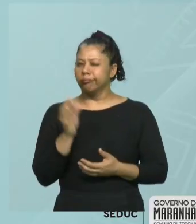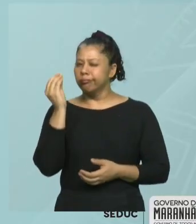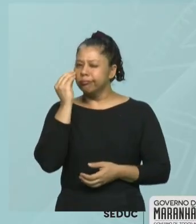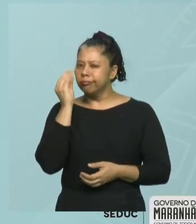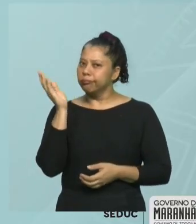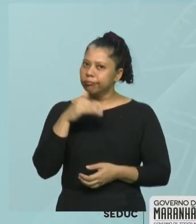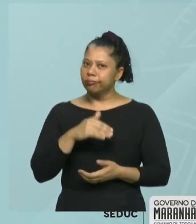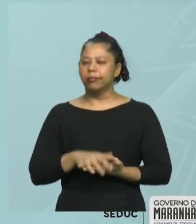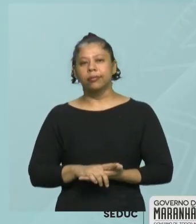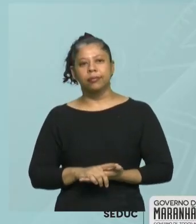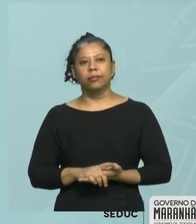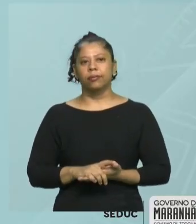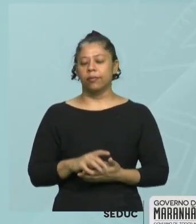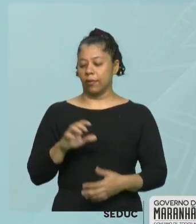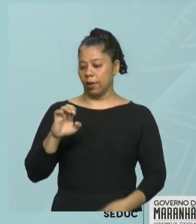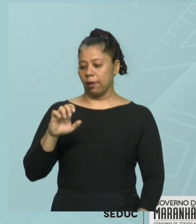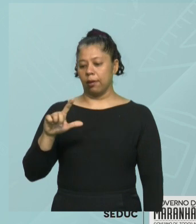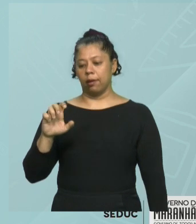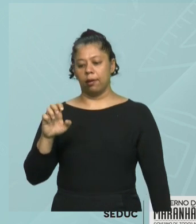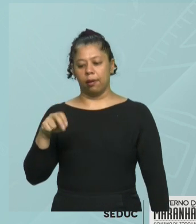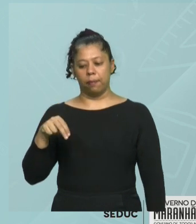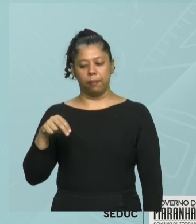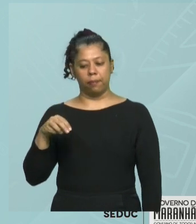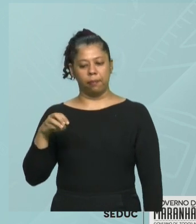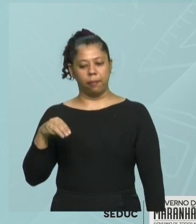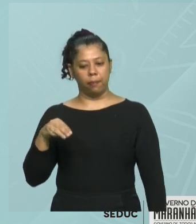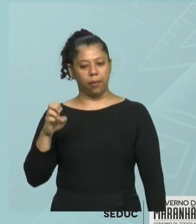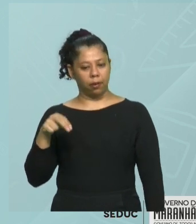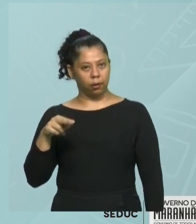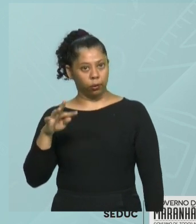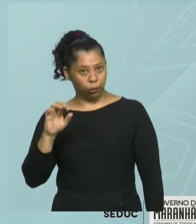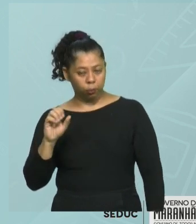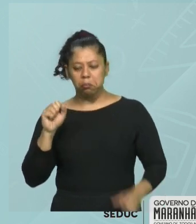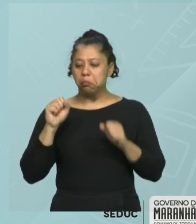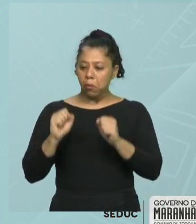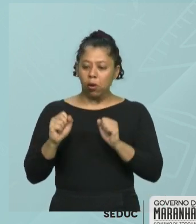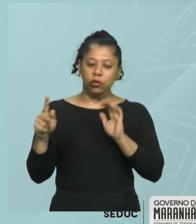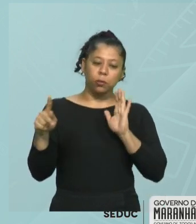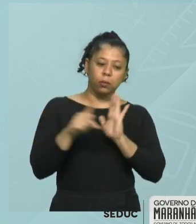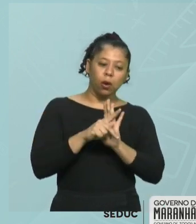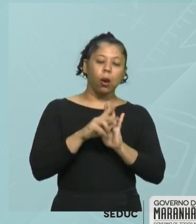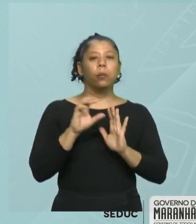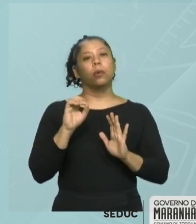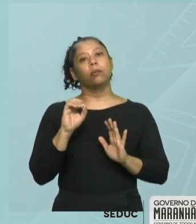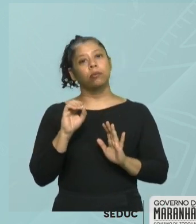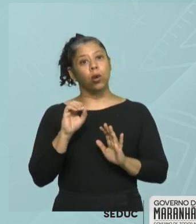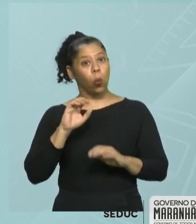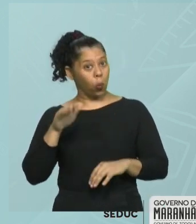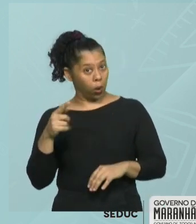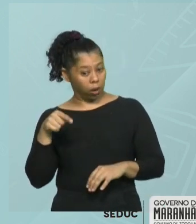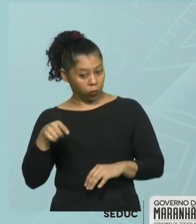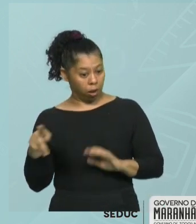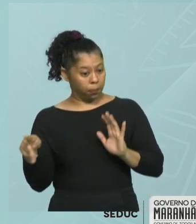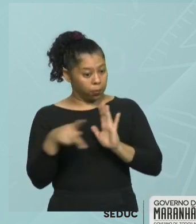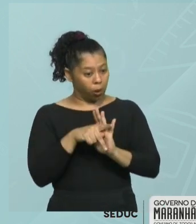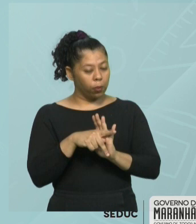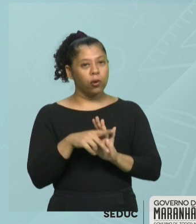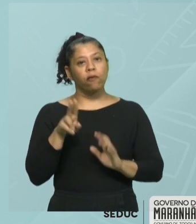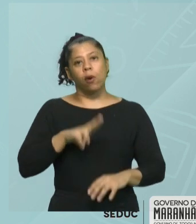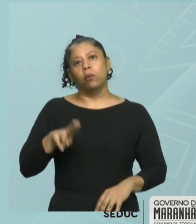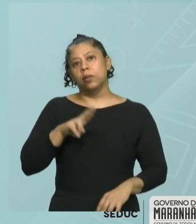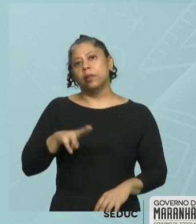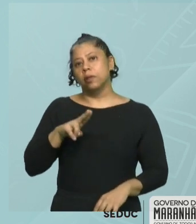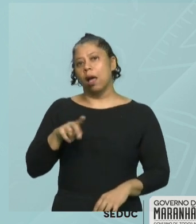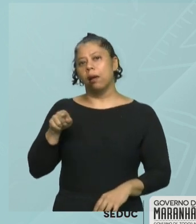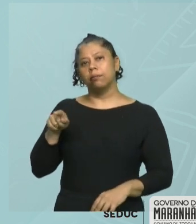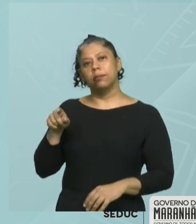Um elemento, ele pode pertencer, e quando ele pertencer, nós vamos utilizar esse símbolo, que